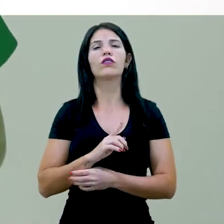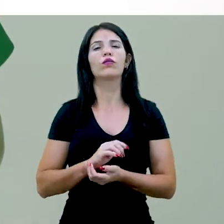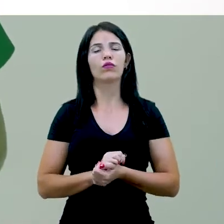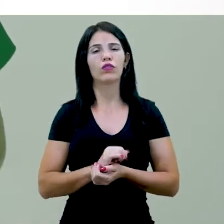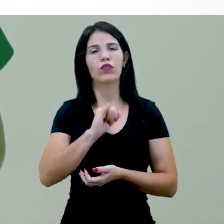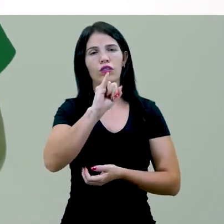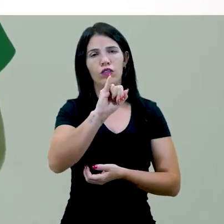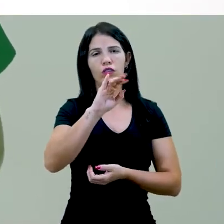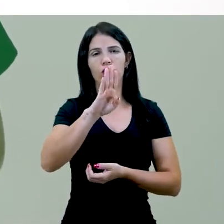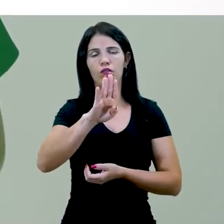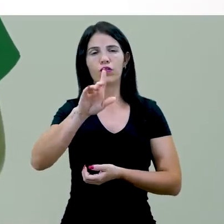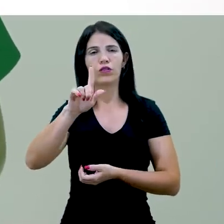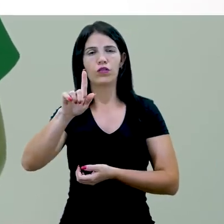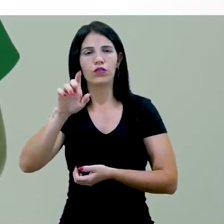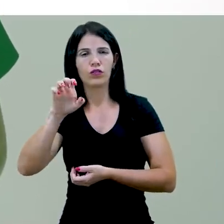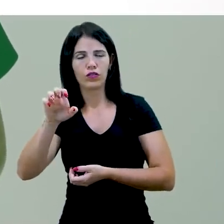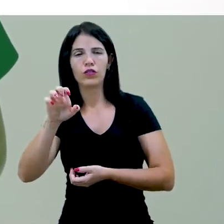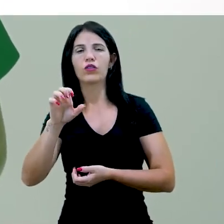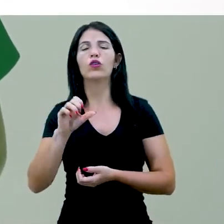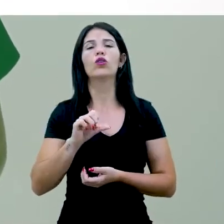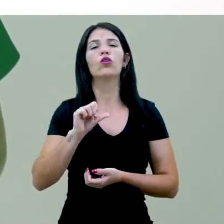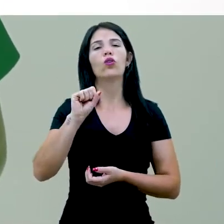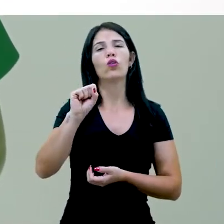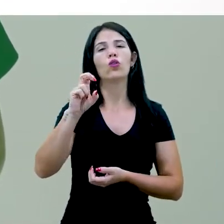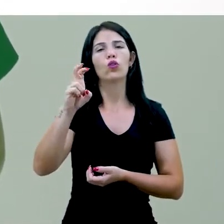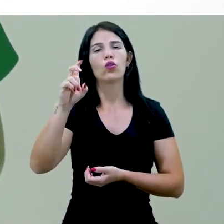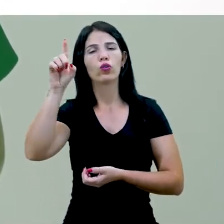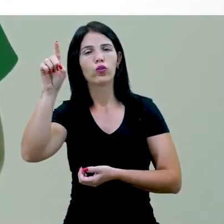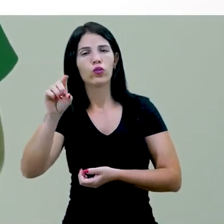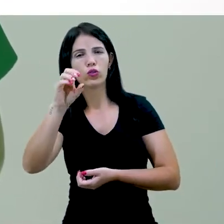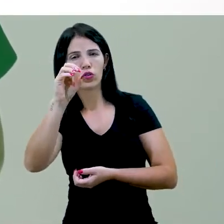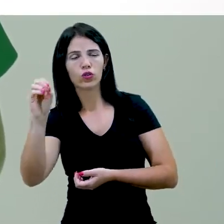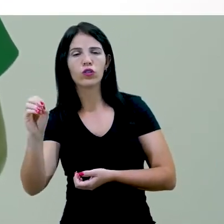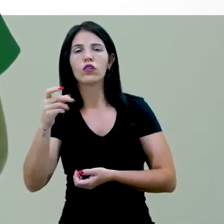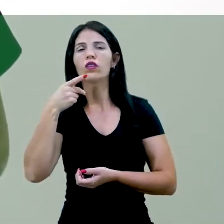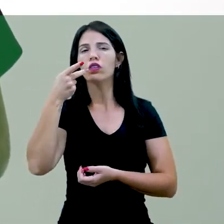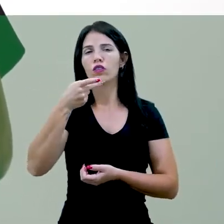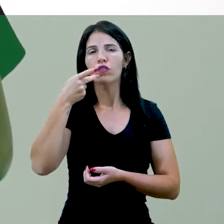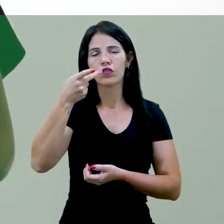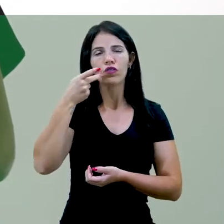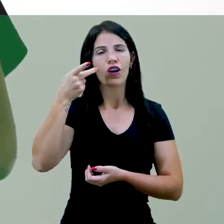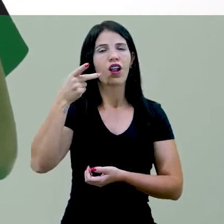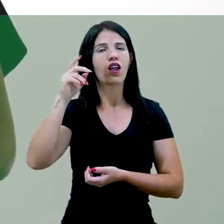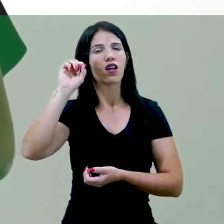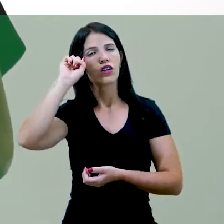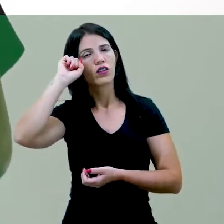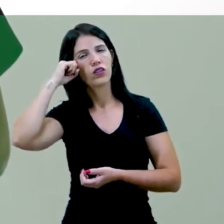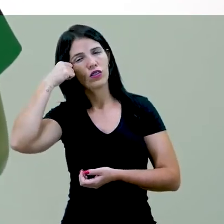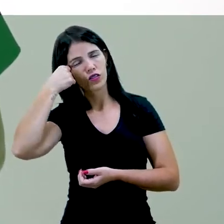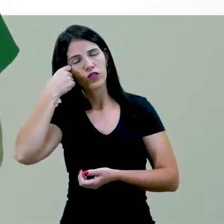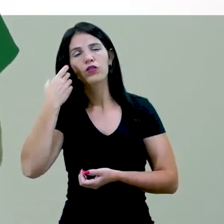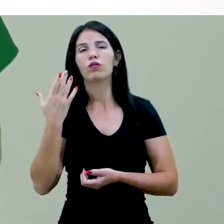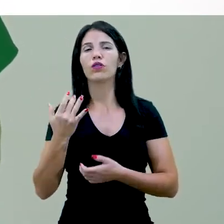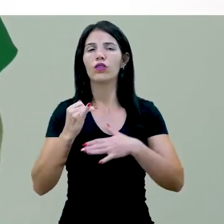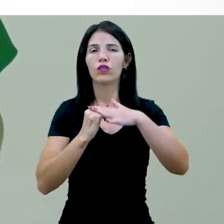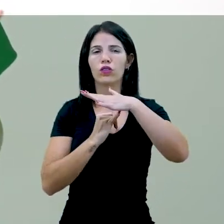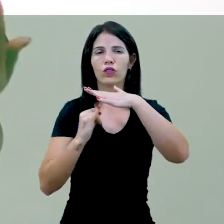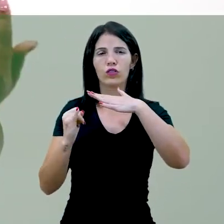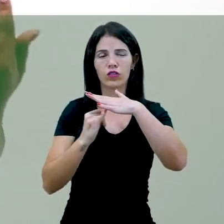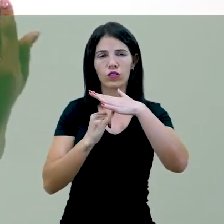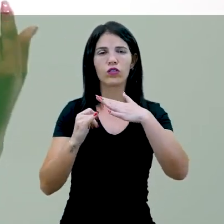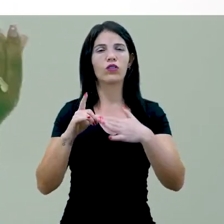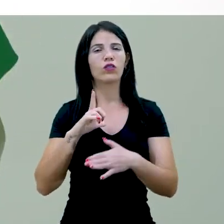,8% dos cidadãos brasileiros se autodeclaram negros. No entanto, segundo o Instituto, embora